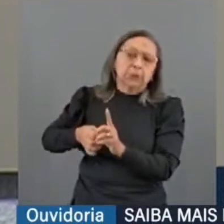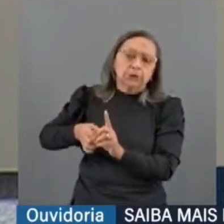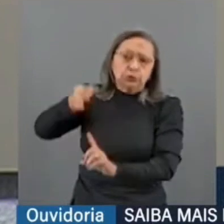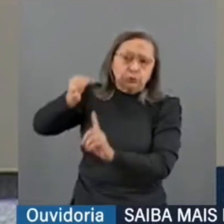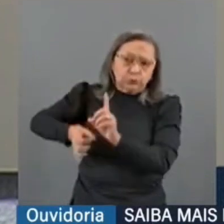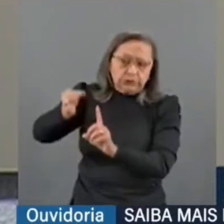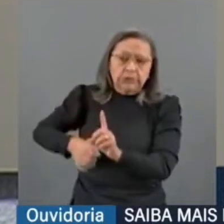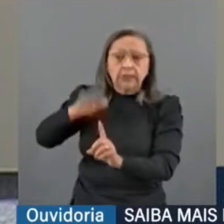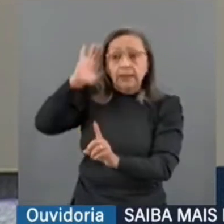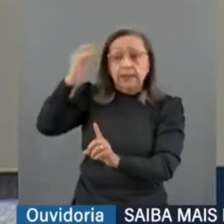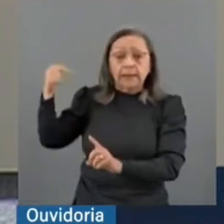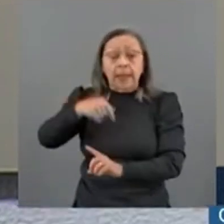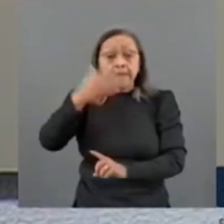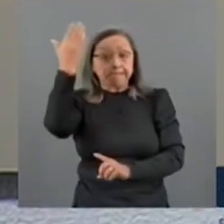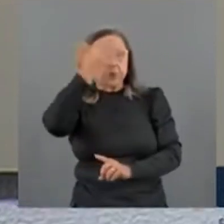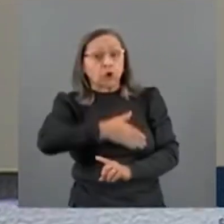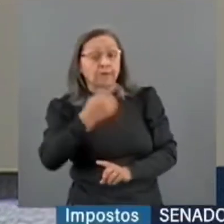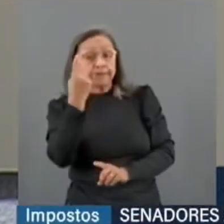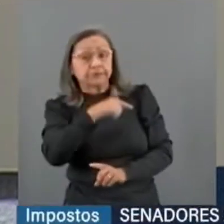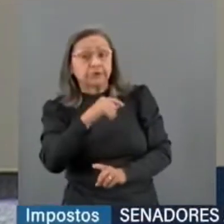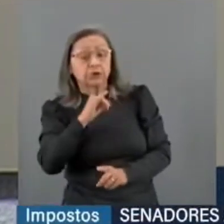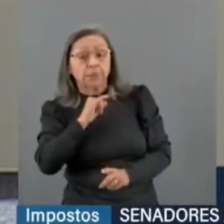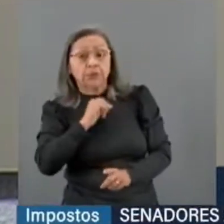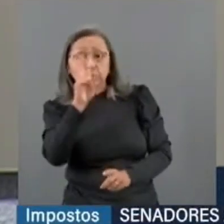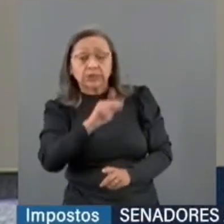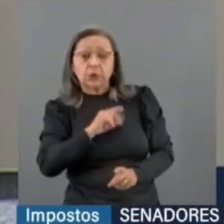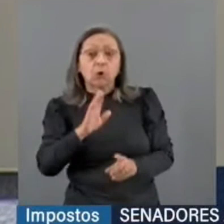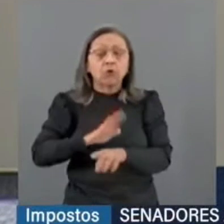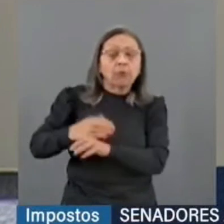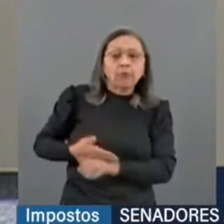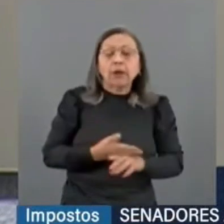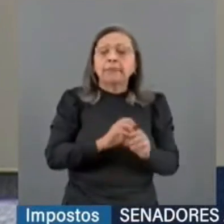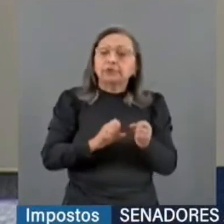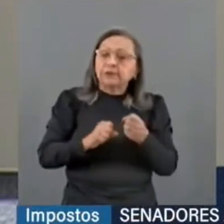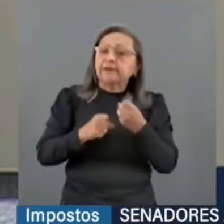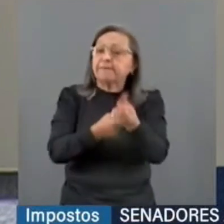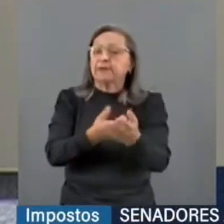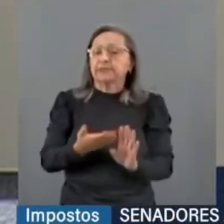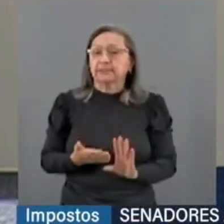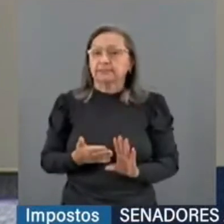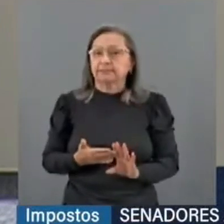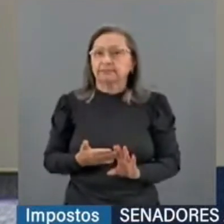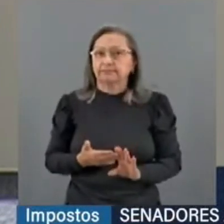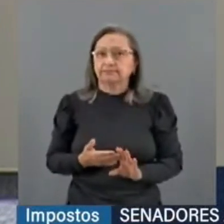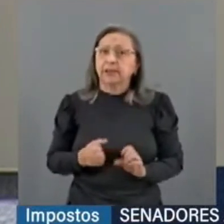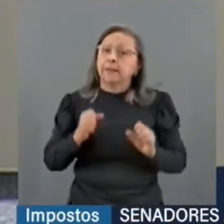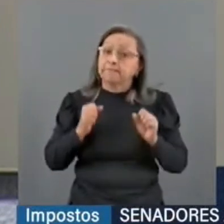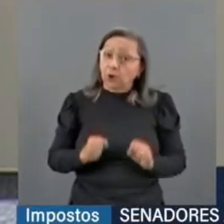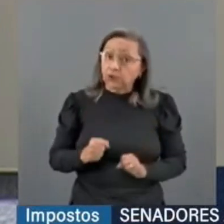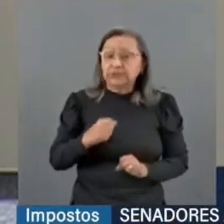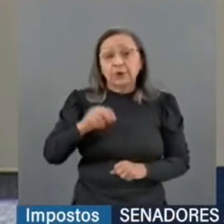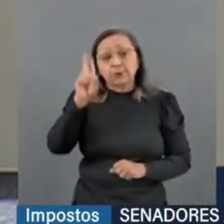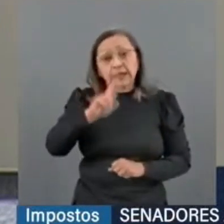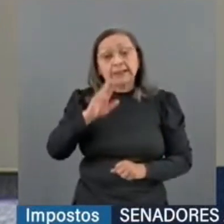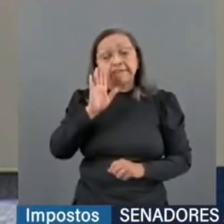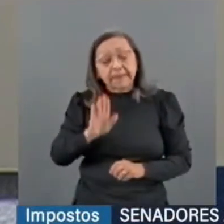prova ilícita só pode ser usada como meio de defesa, ela pode ser usada, mas exclusivamente